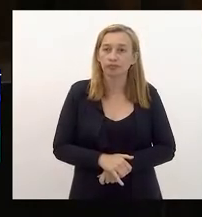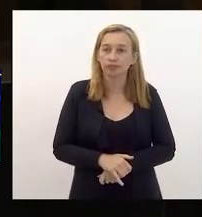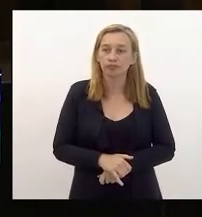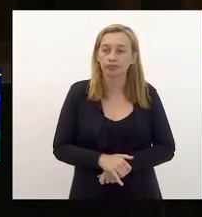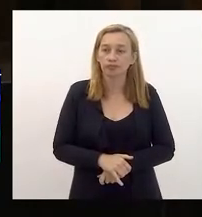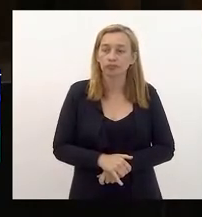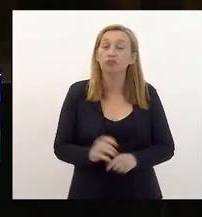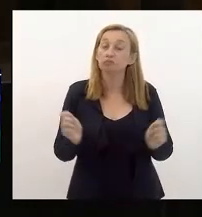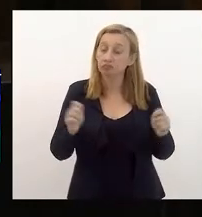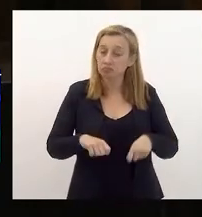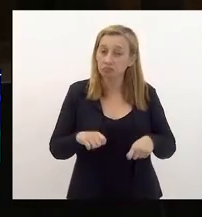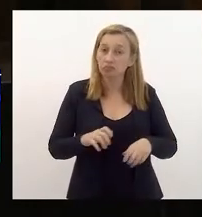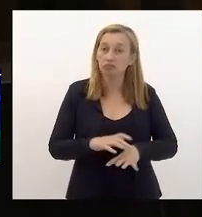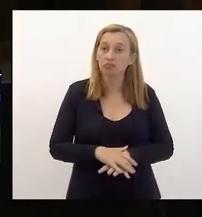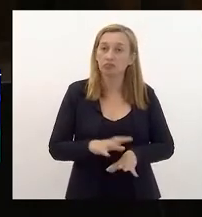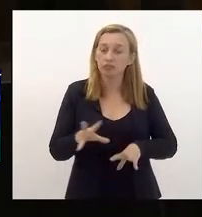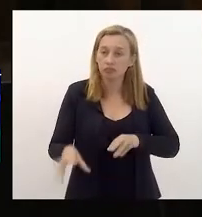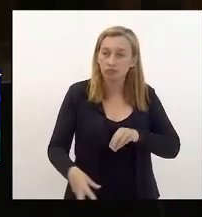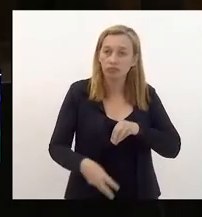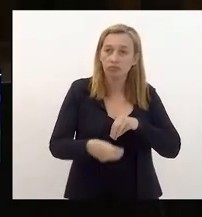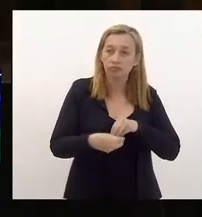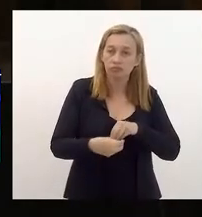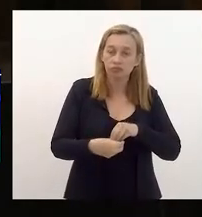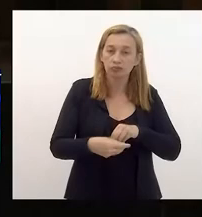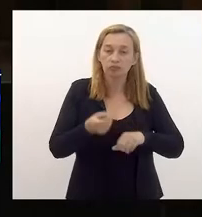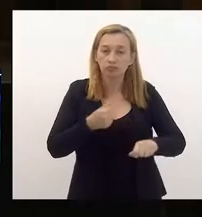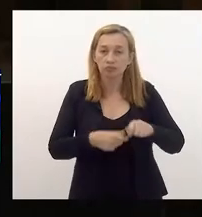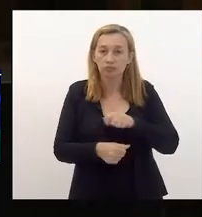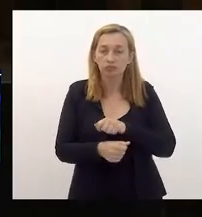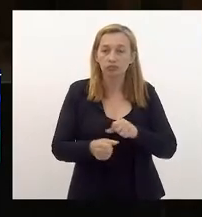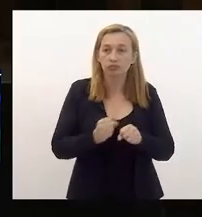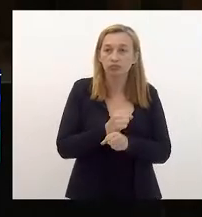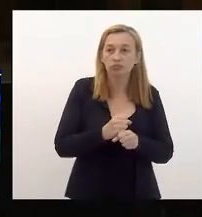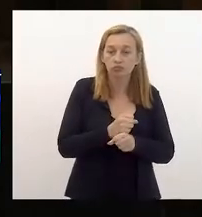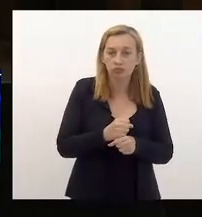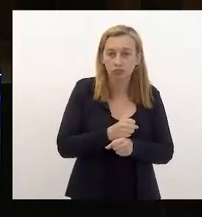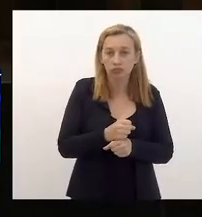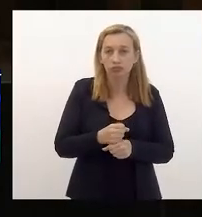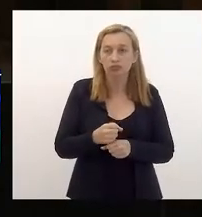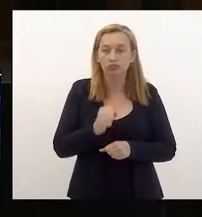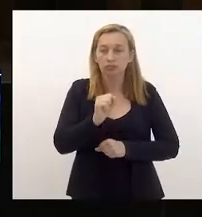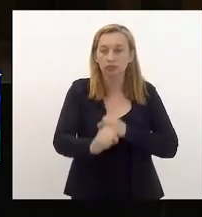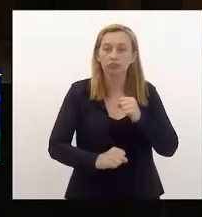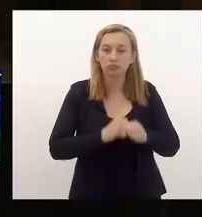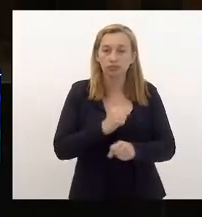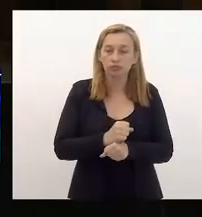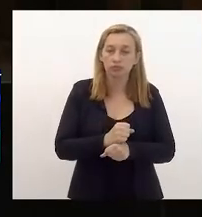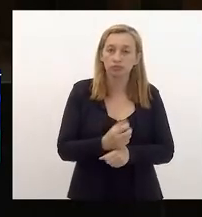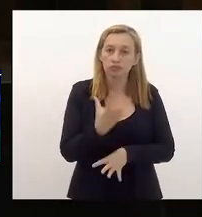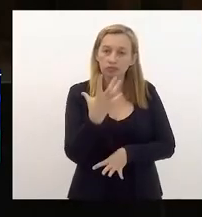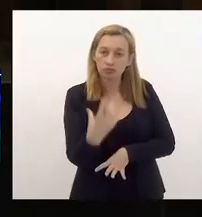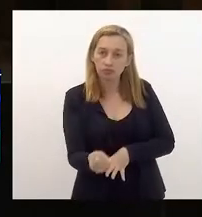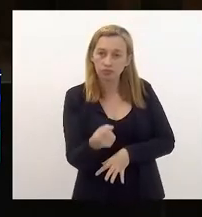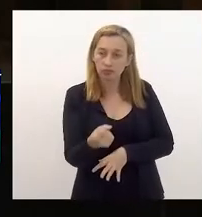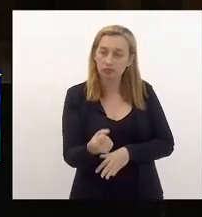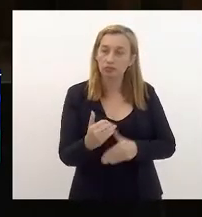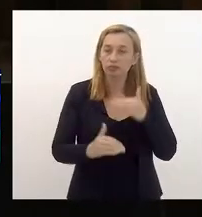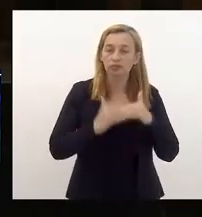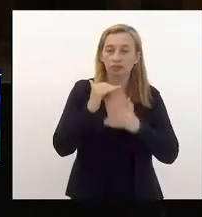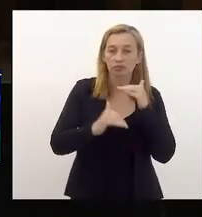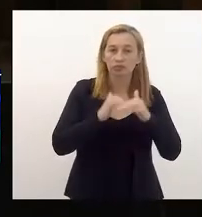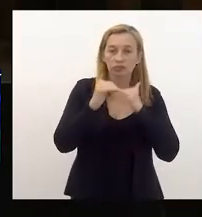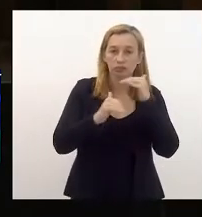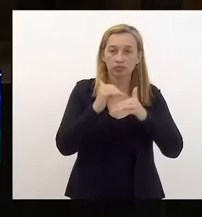possibilidade de incrementar investimentos a partir do ano que vem, deve abraçar essa agenda e desenvolver